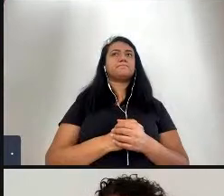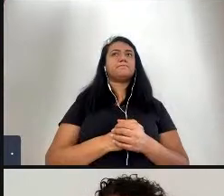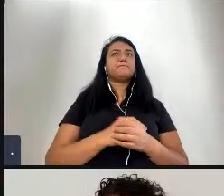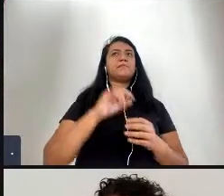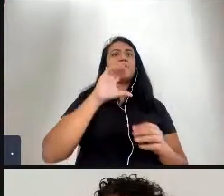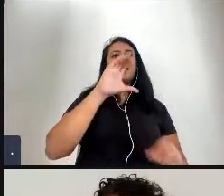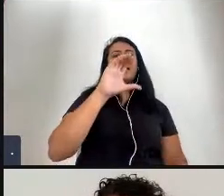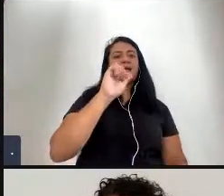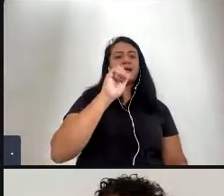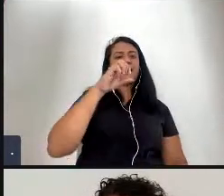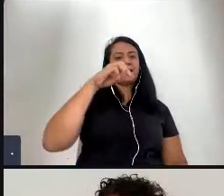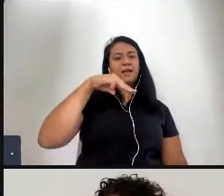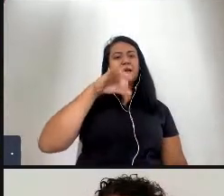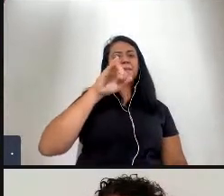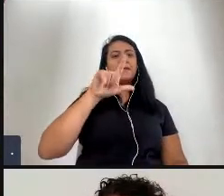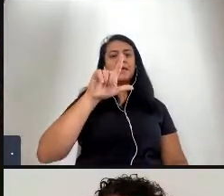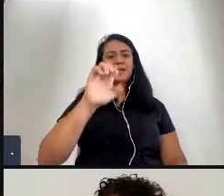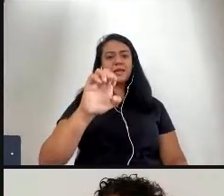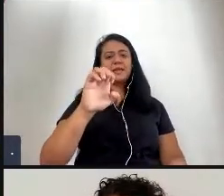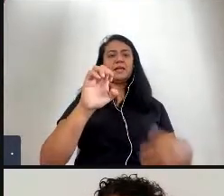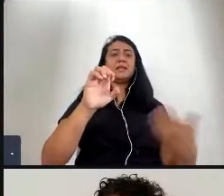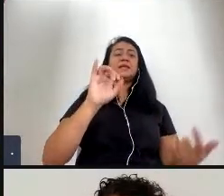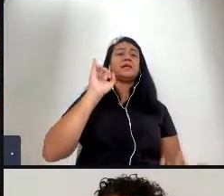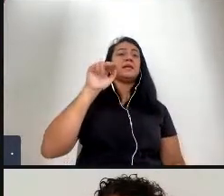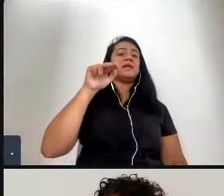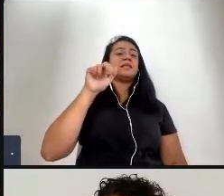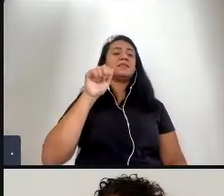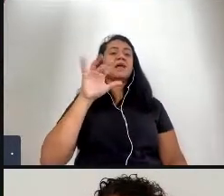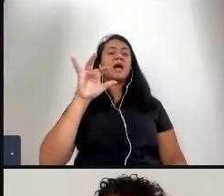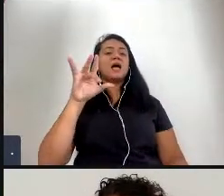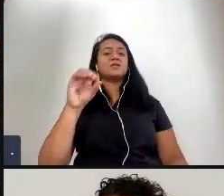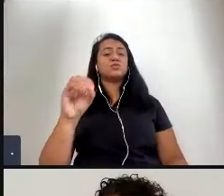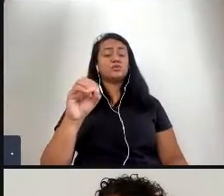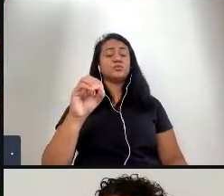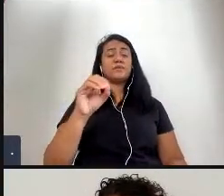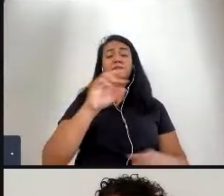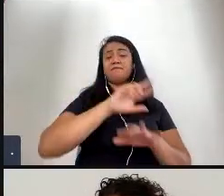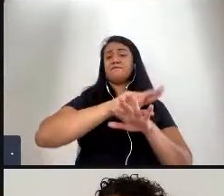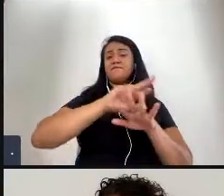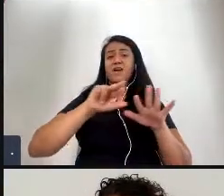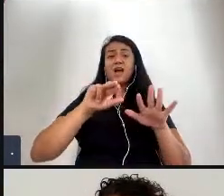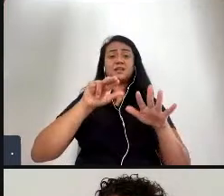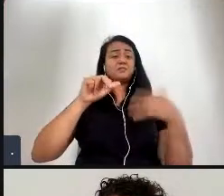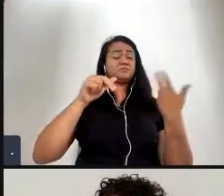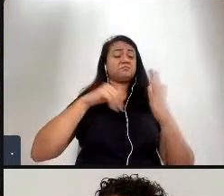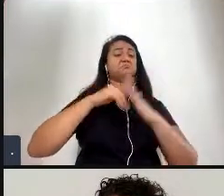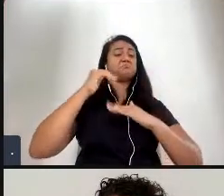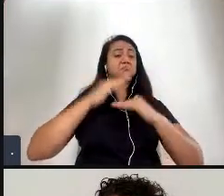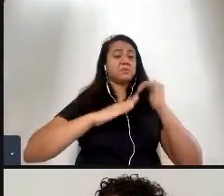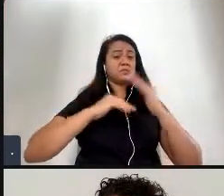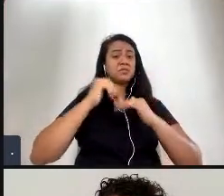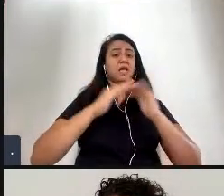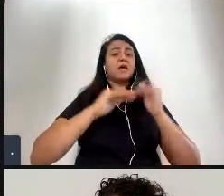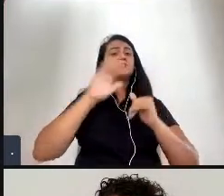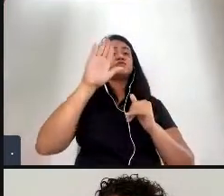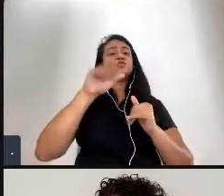chama atenção e vários outros autores que o que acontece hoje é